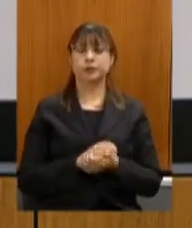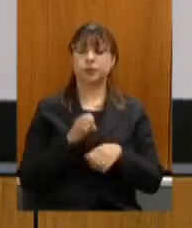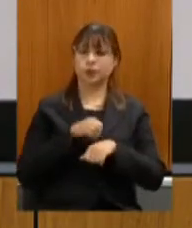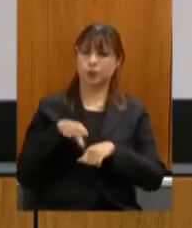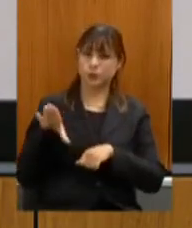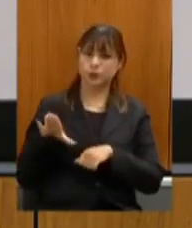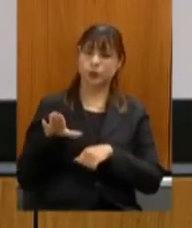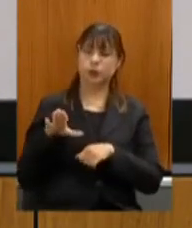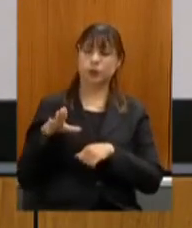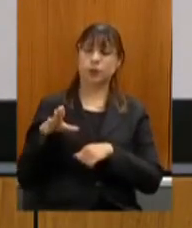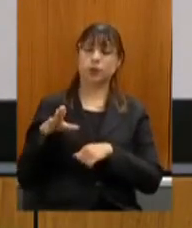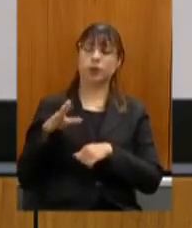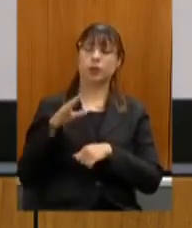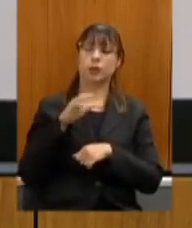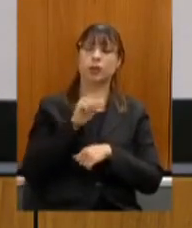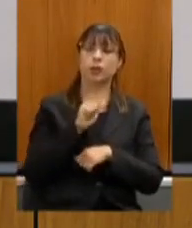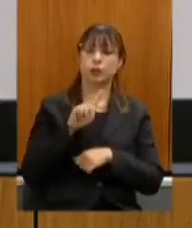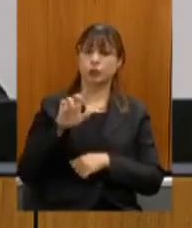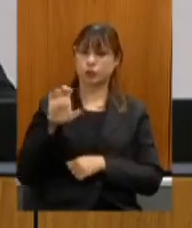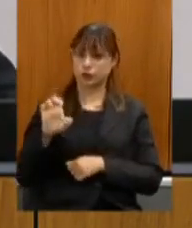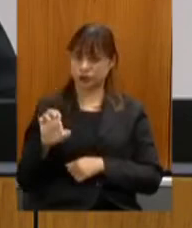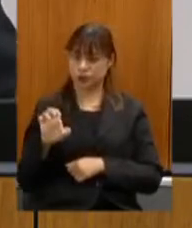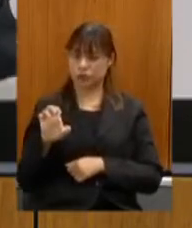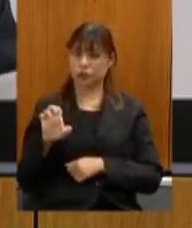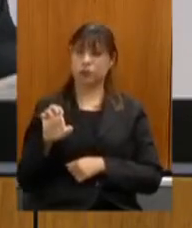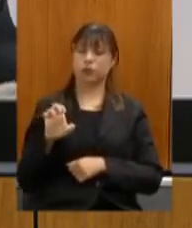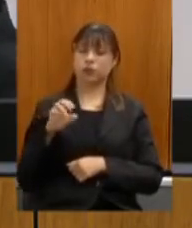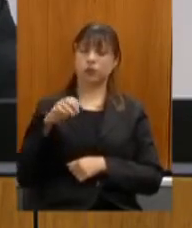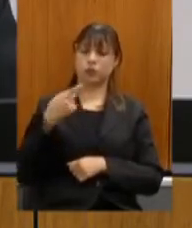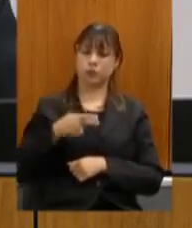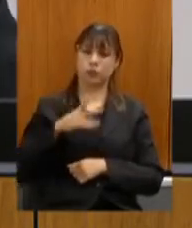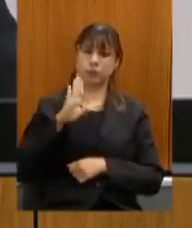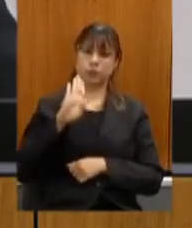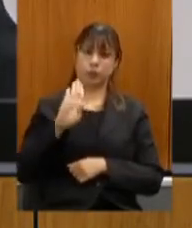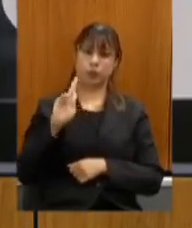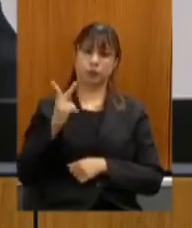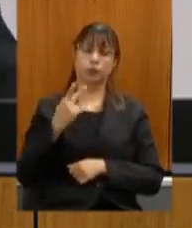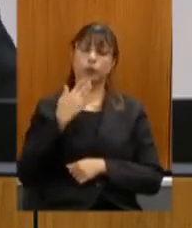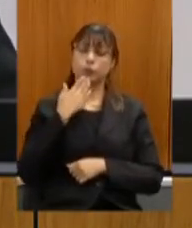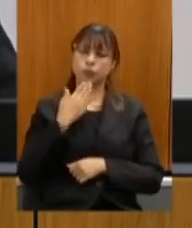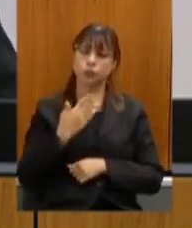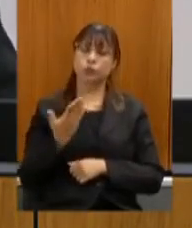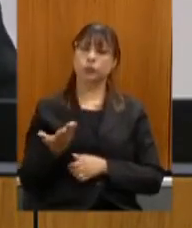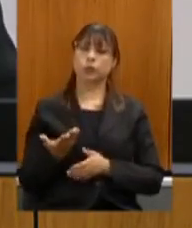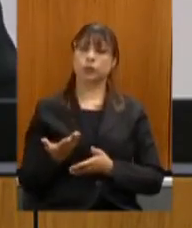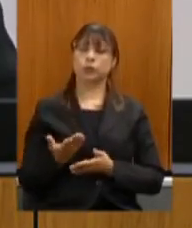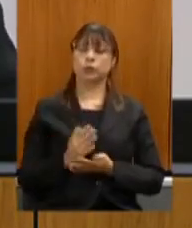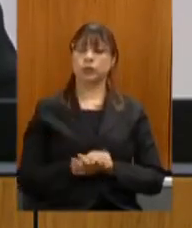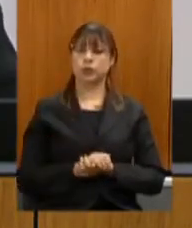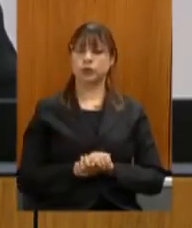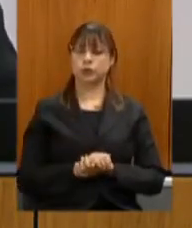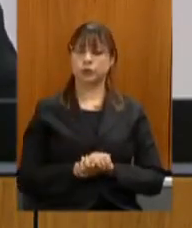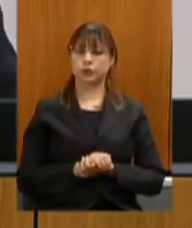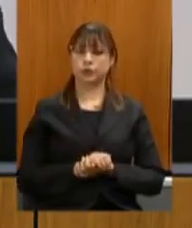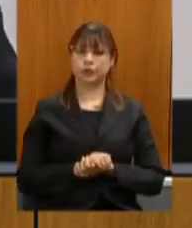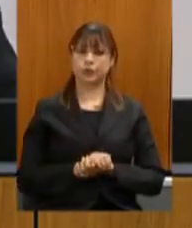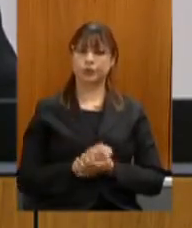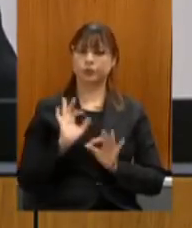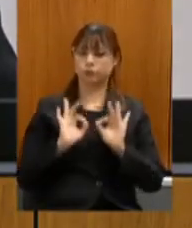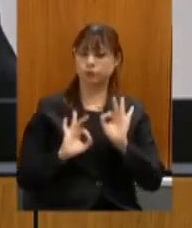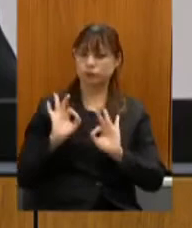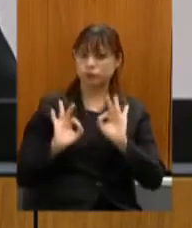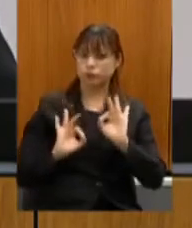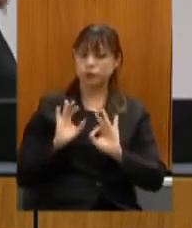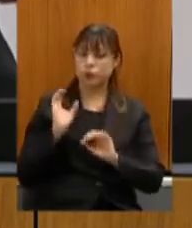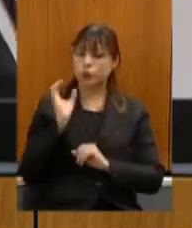encaminhado a advocacia geral do estado a GE em Belo Horizonte pedido de providências para que elabore